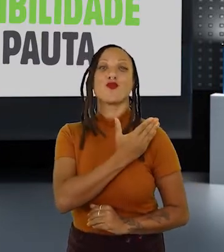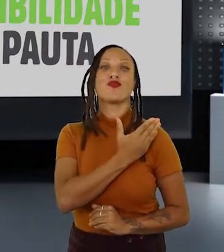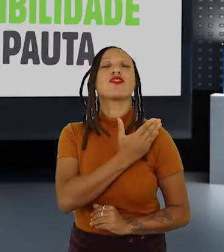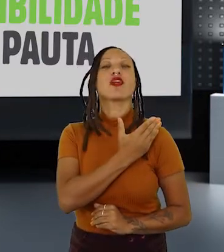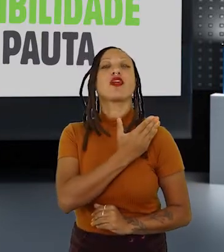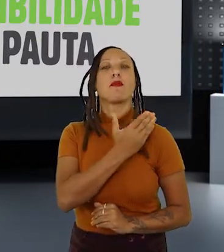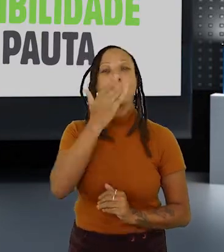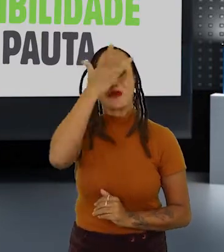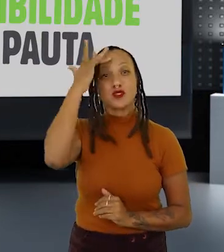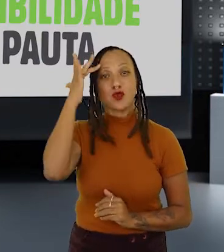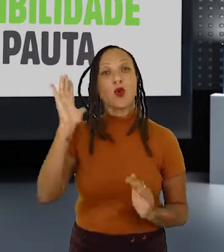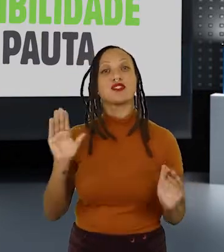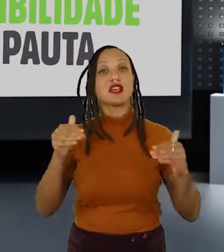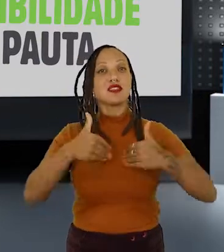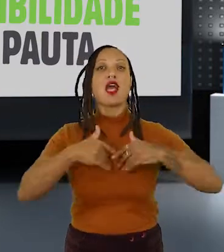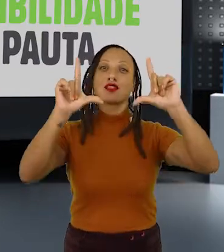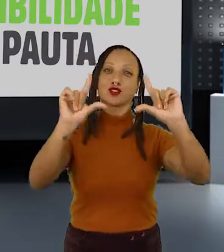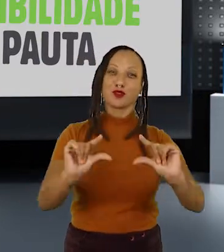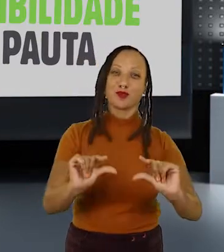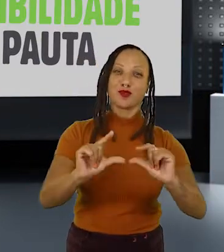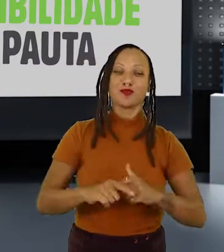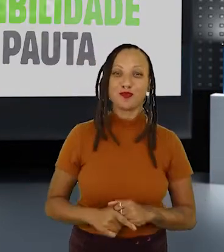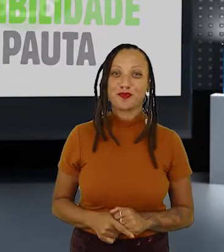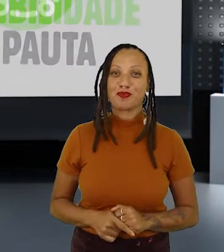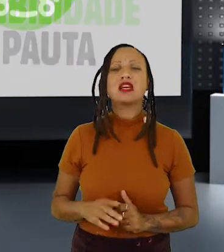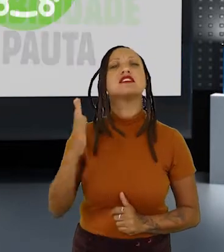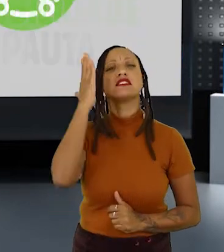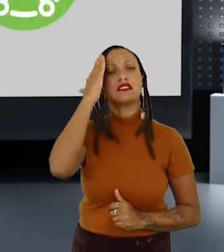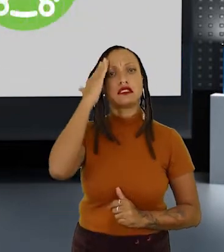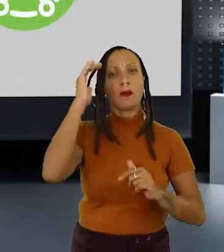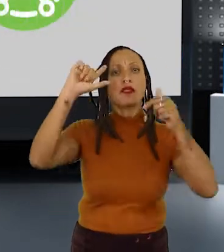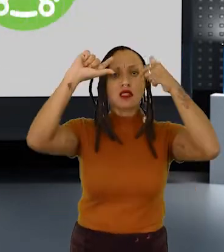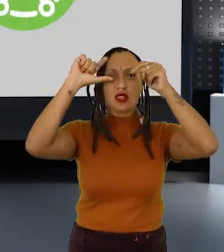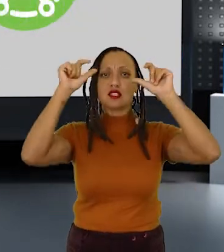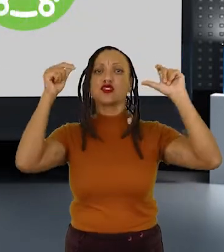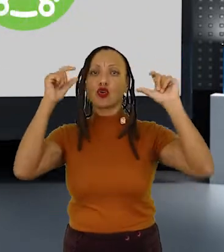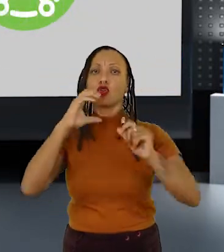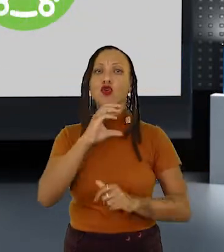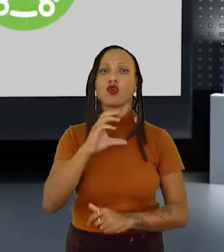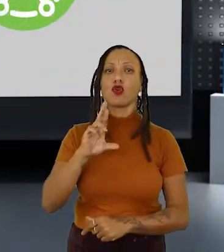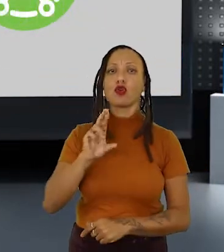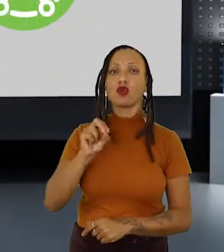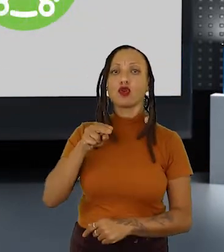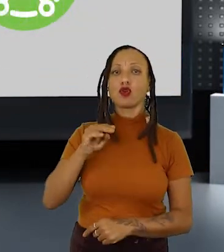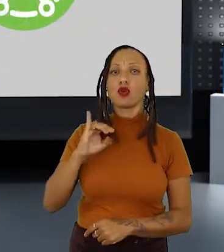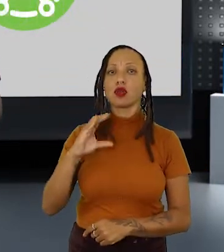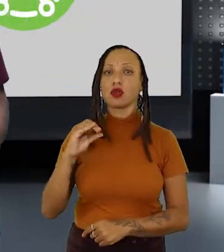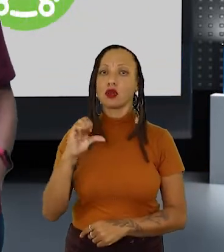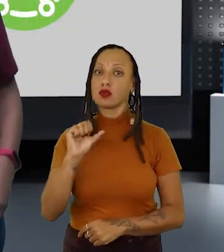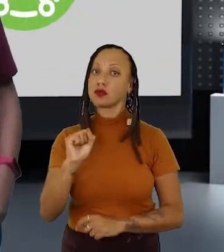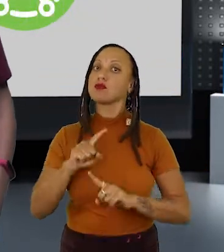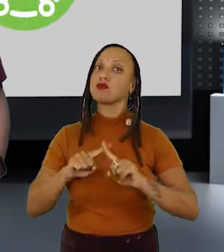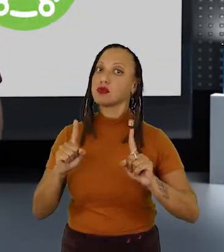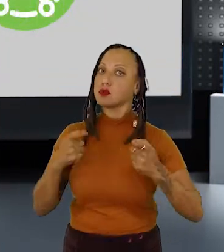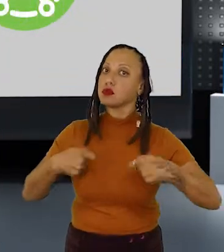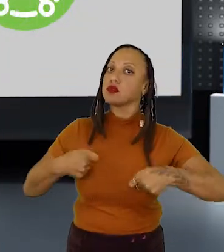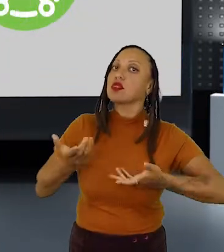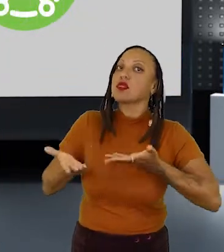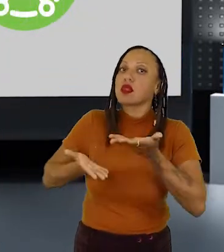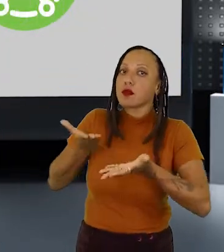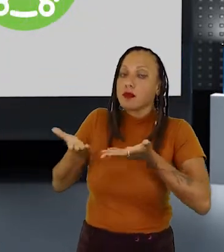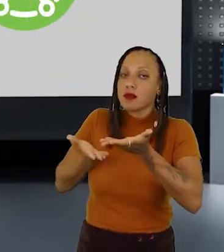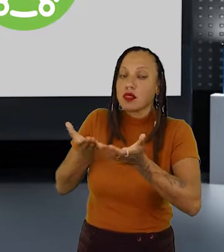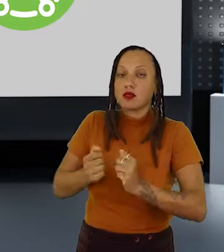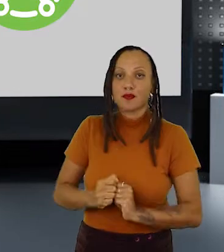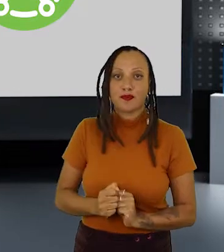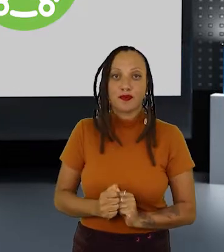TEA. Vale lembrar que, apesar de serem transtornos crônicos, é indispensável, é claro, o tratamento. Estes devem ser